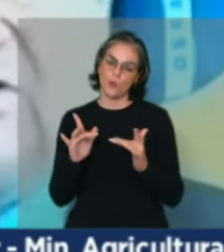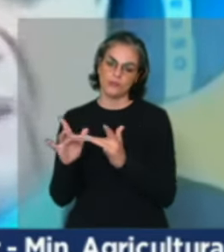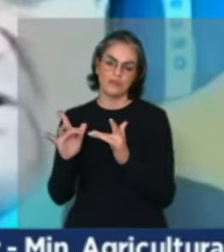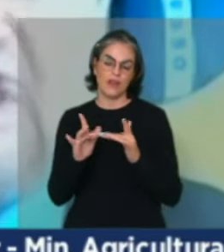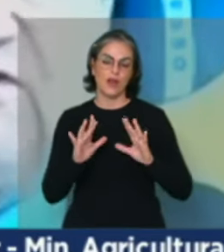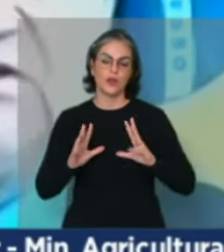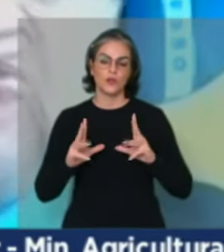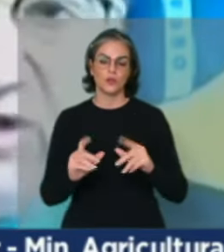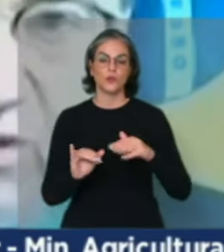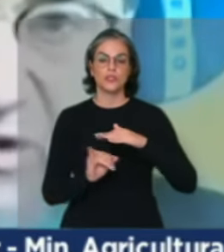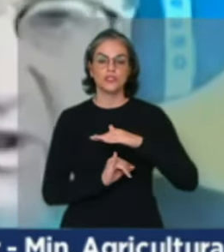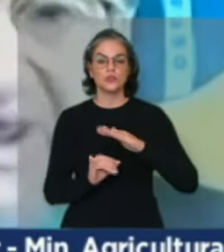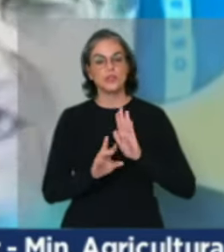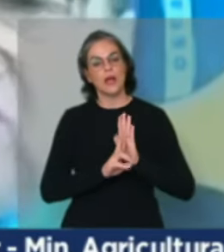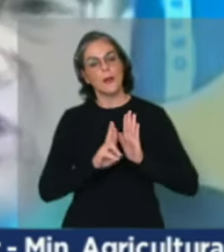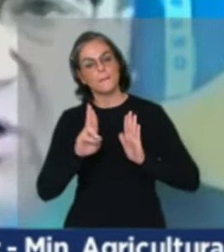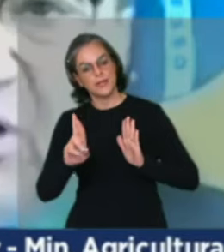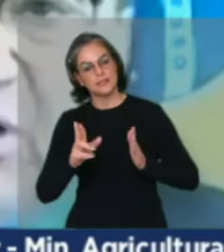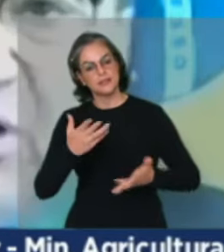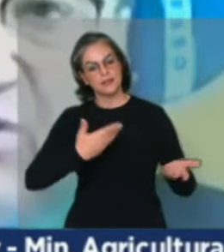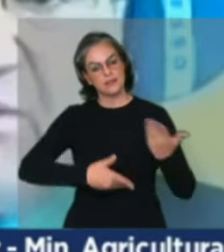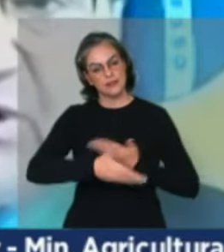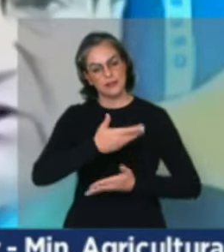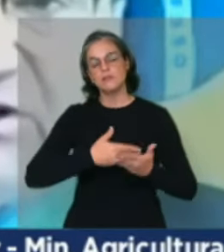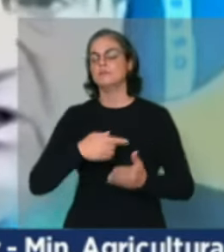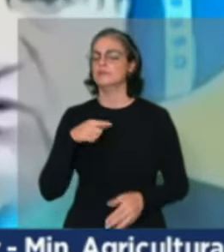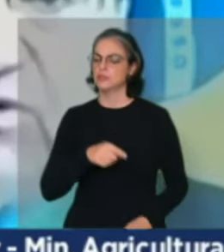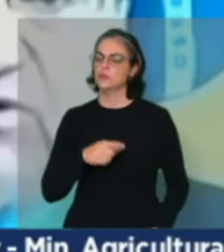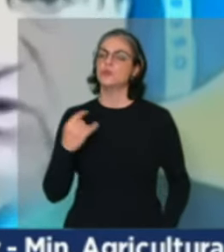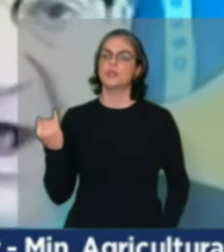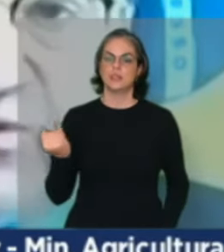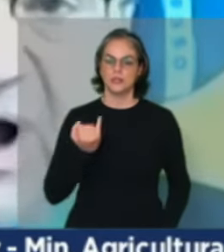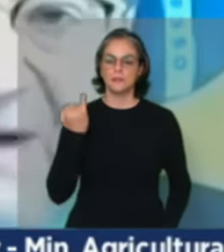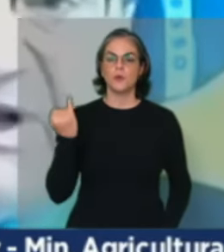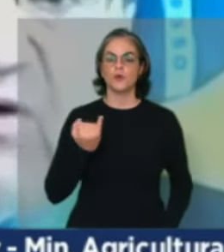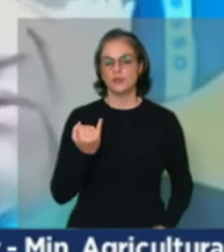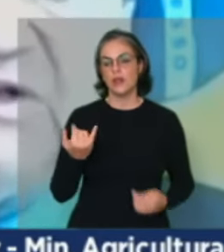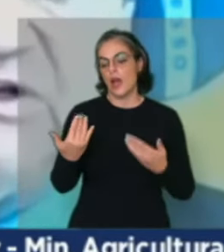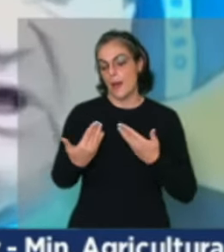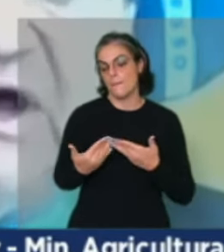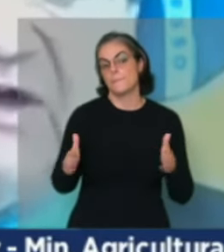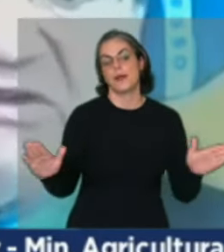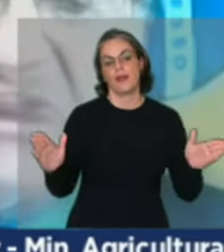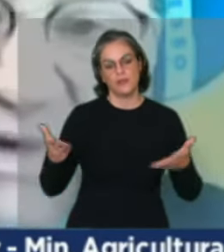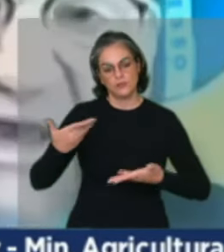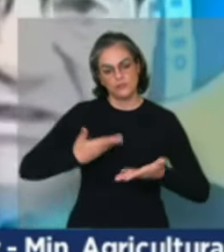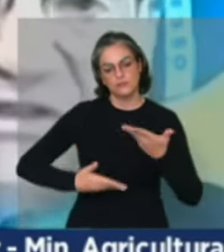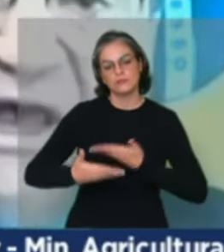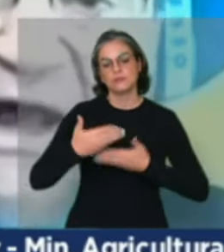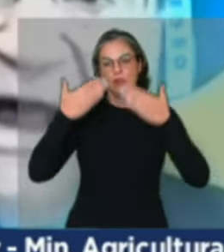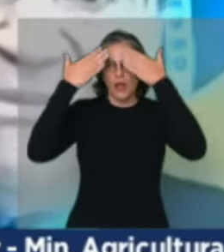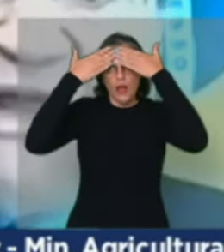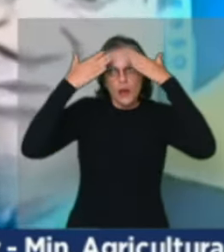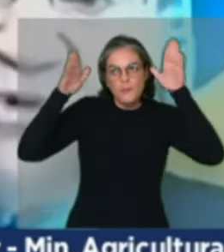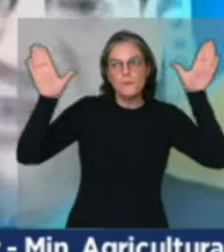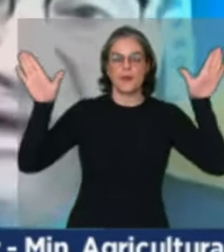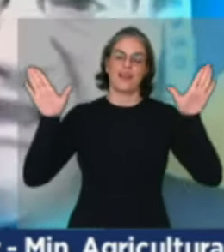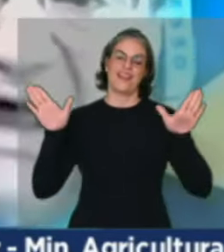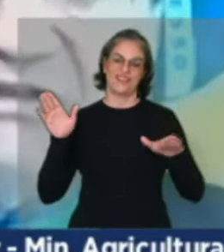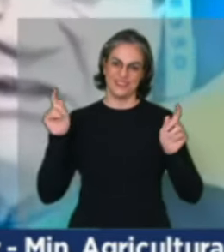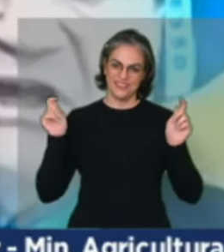do setor. Isso é muito importante. O diálogo abre realmente as nossas mentes, abre as